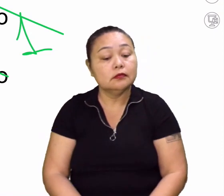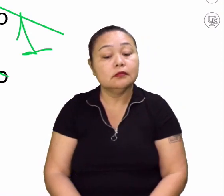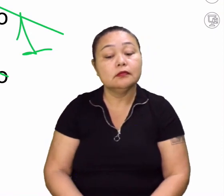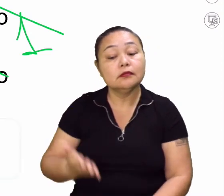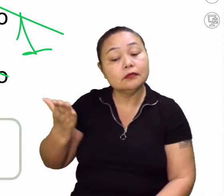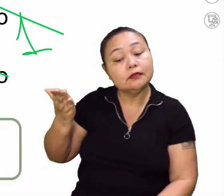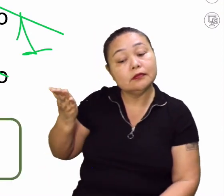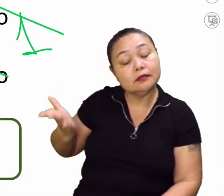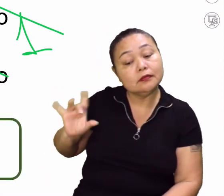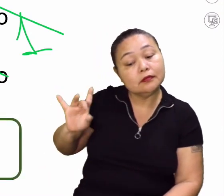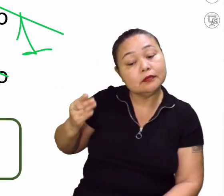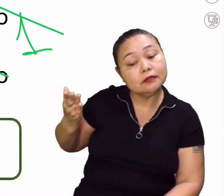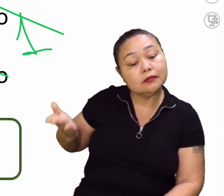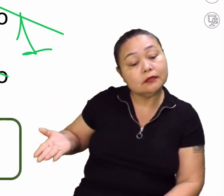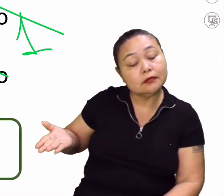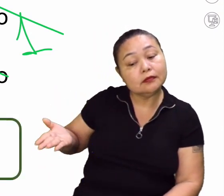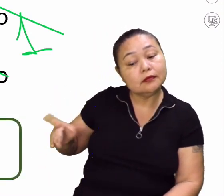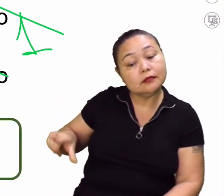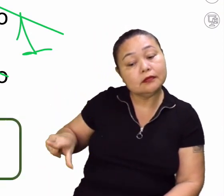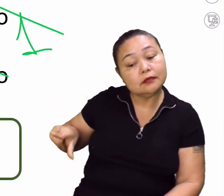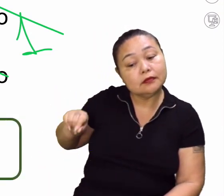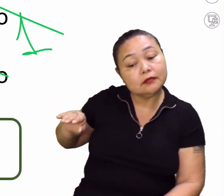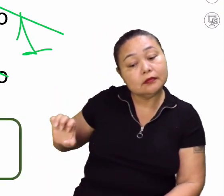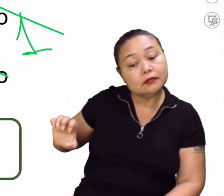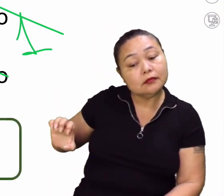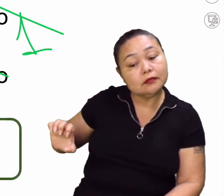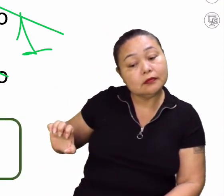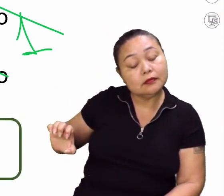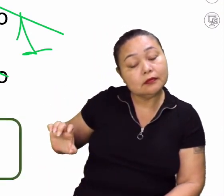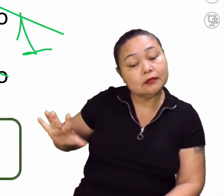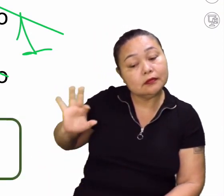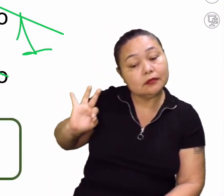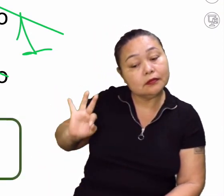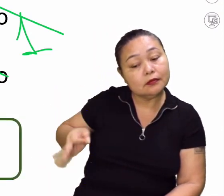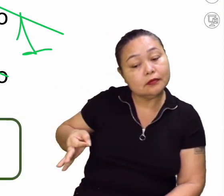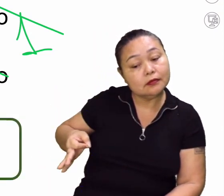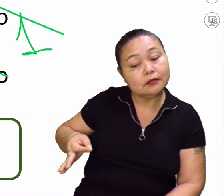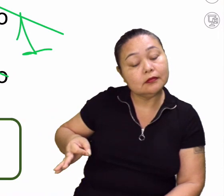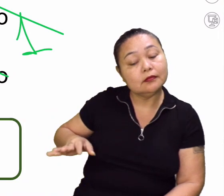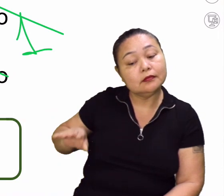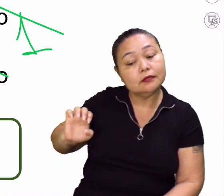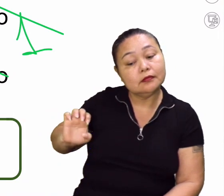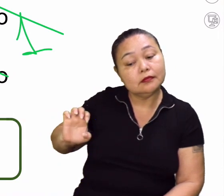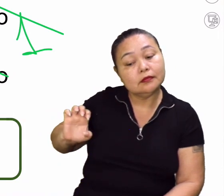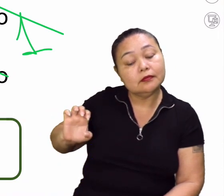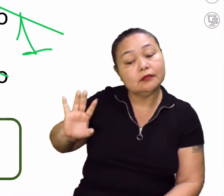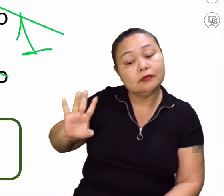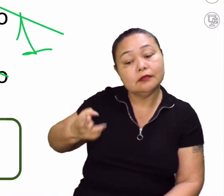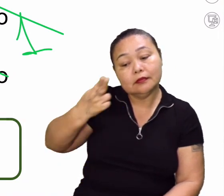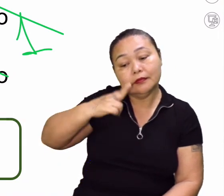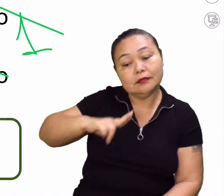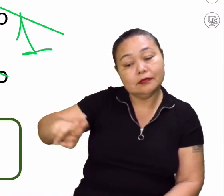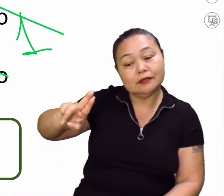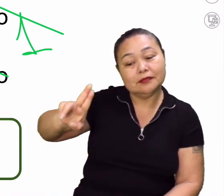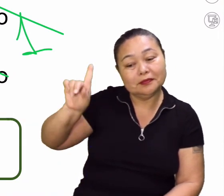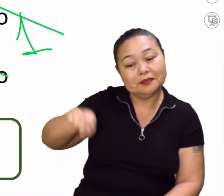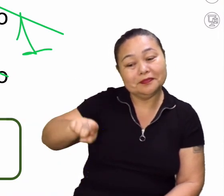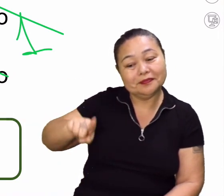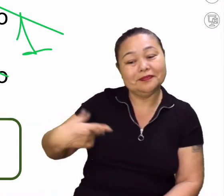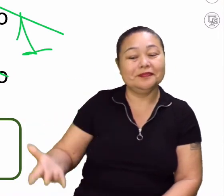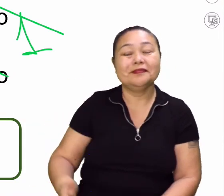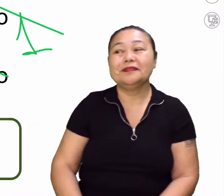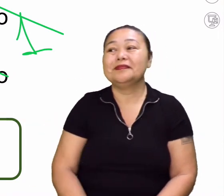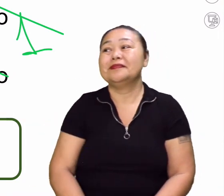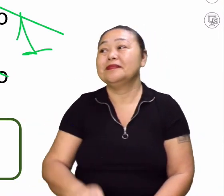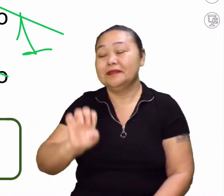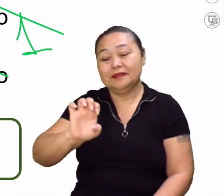Pronto. Só pode ser a alternativa? É. Exato. É de elefante. Muito bem. Vamos lá.